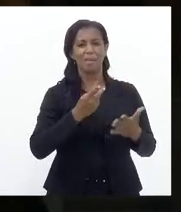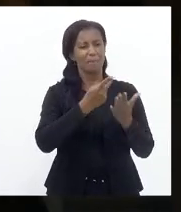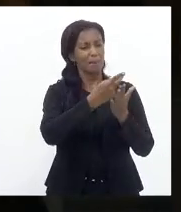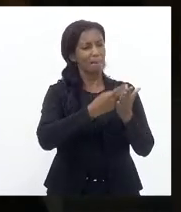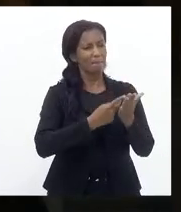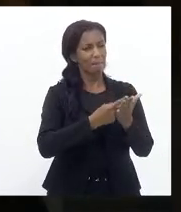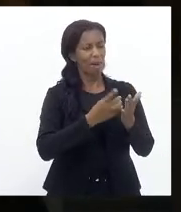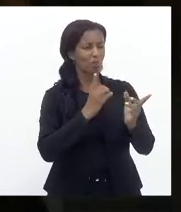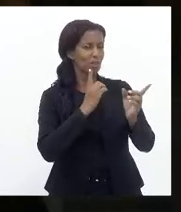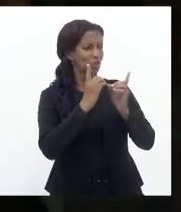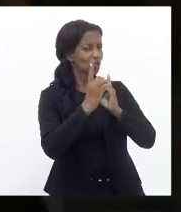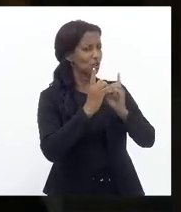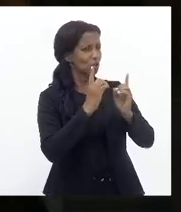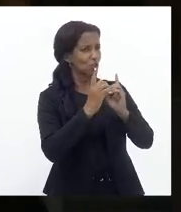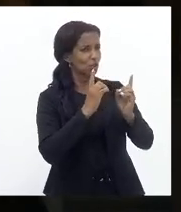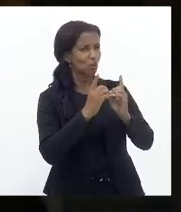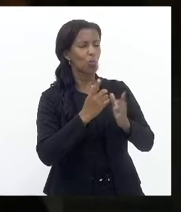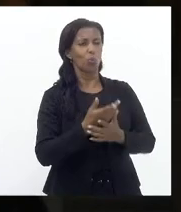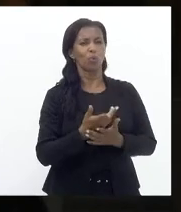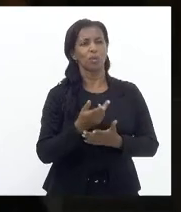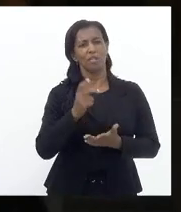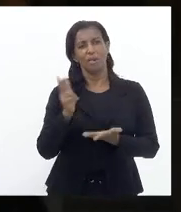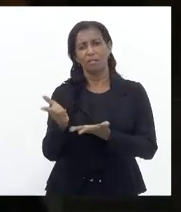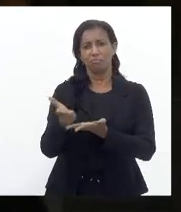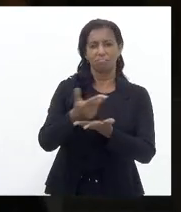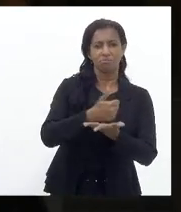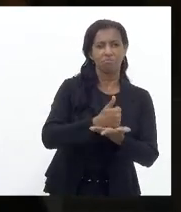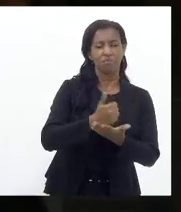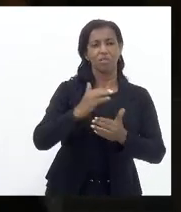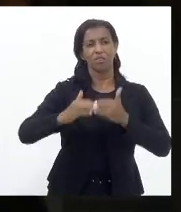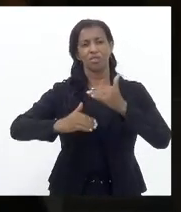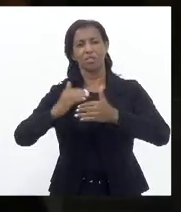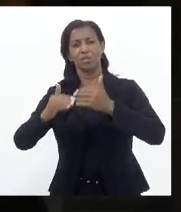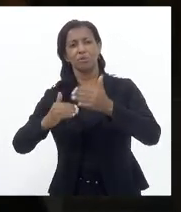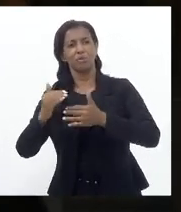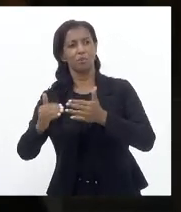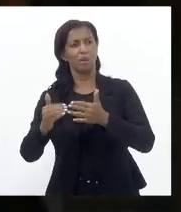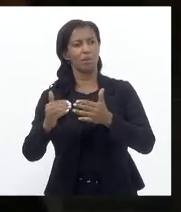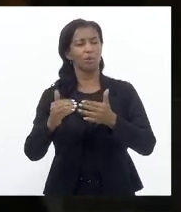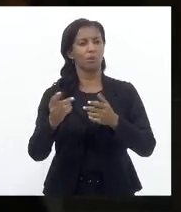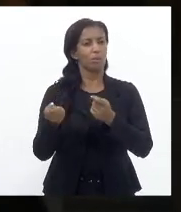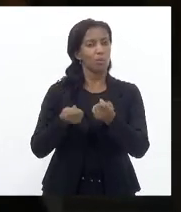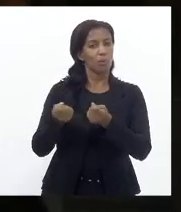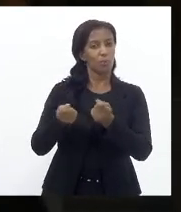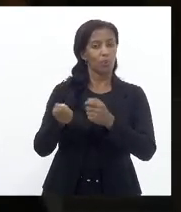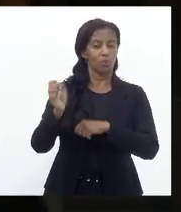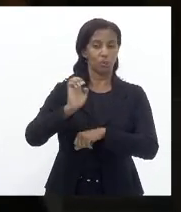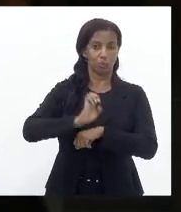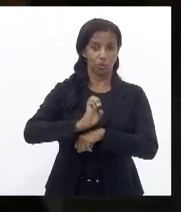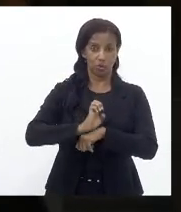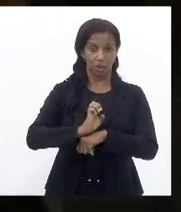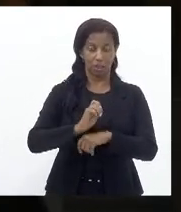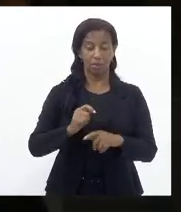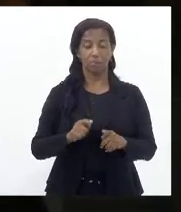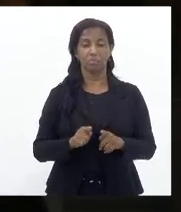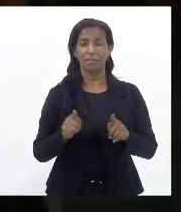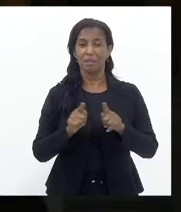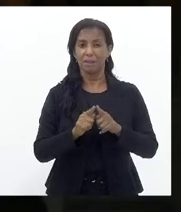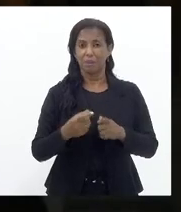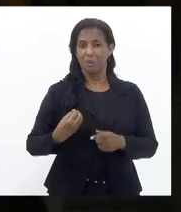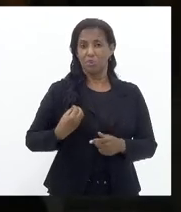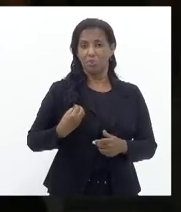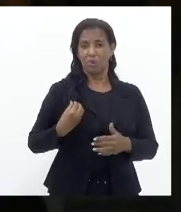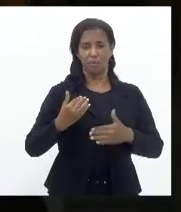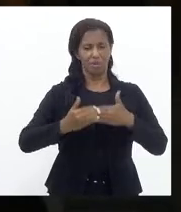sobre um tema Por exemplo Relacionado à tributação Ao desenvolvimento Econômico Desse estado E respeito muito A sua trajetória